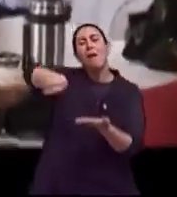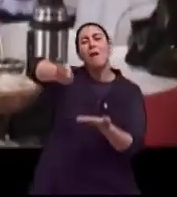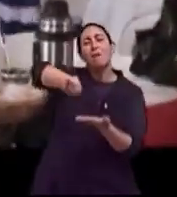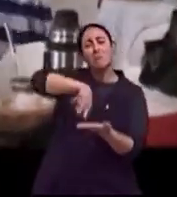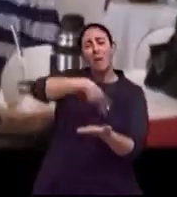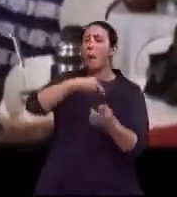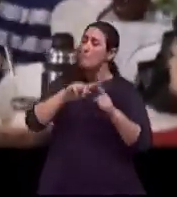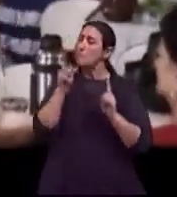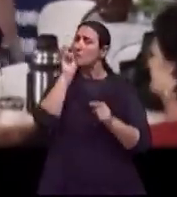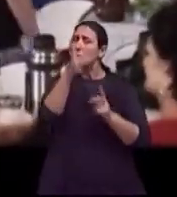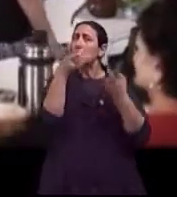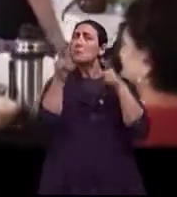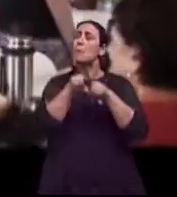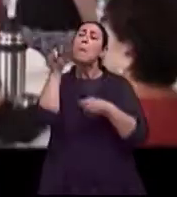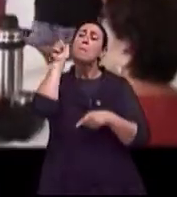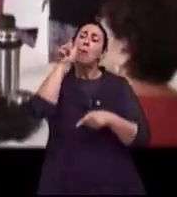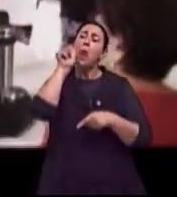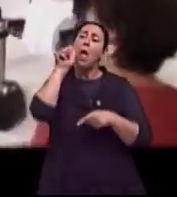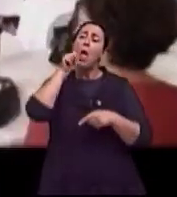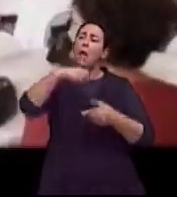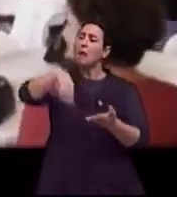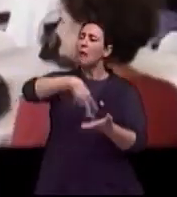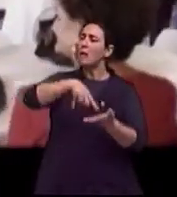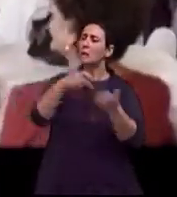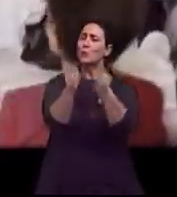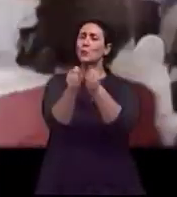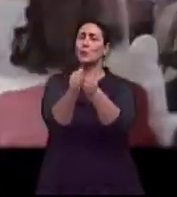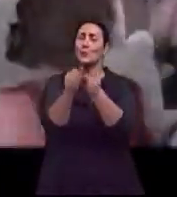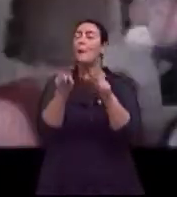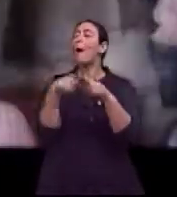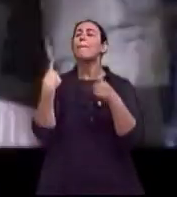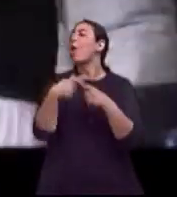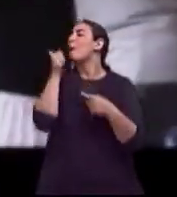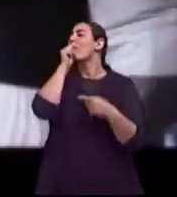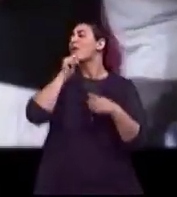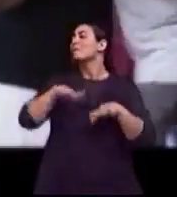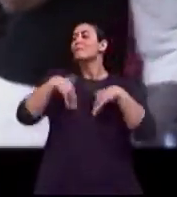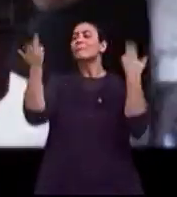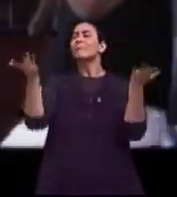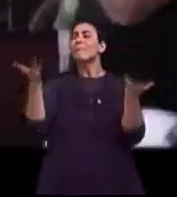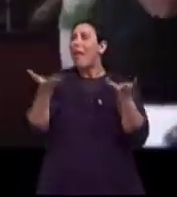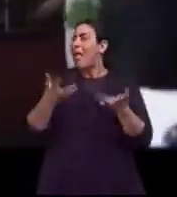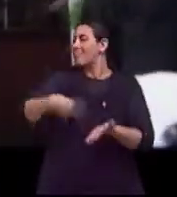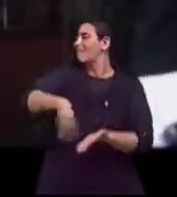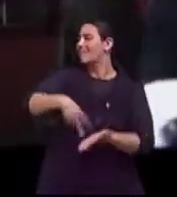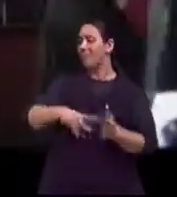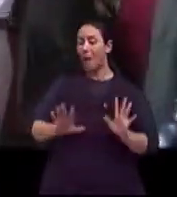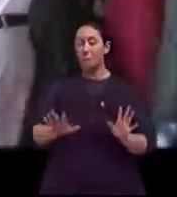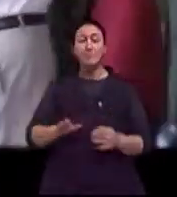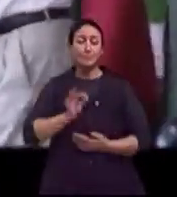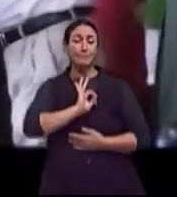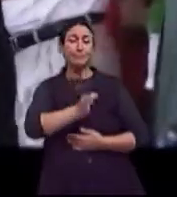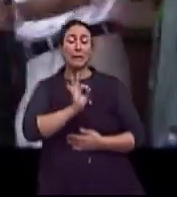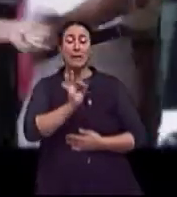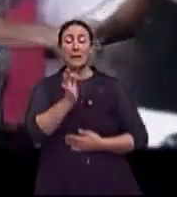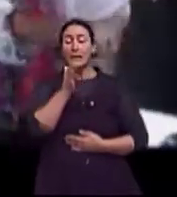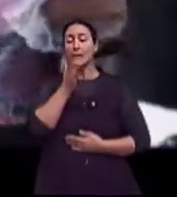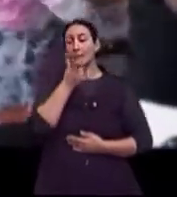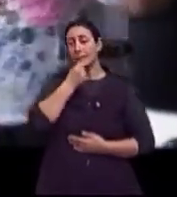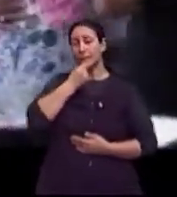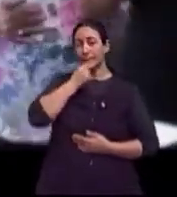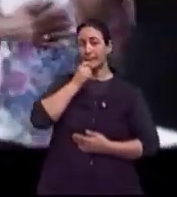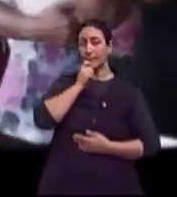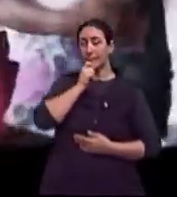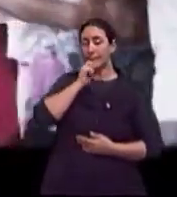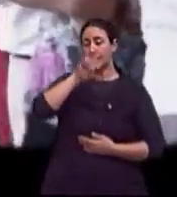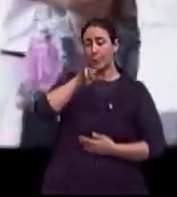das mulheres dançarem com as mulheres, porque elas querem dançar, né? Claro que sim. Além de que o grau de homossexualidade e de experiências